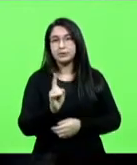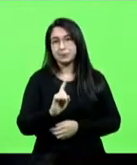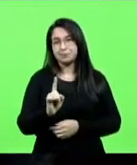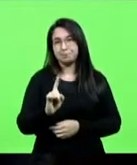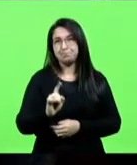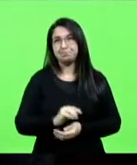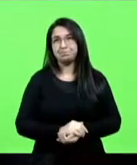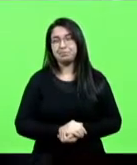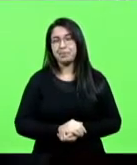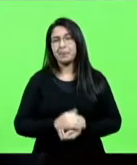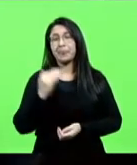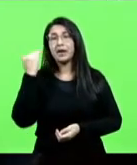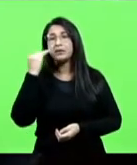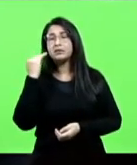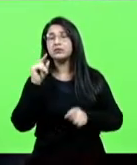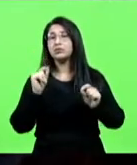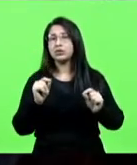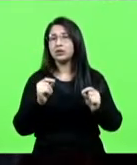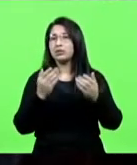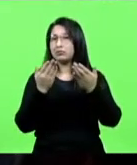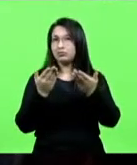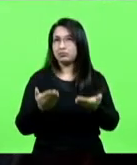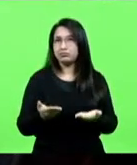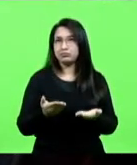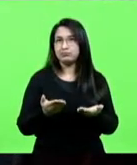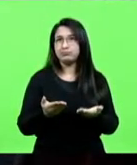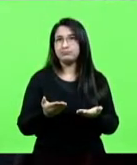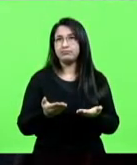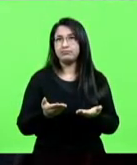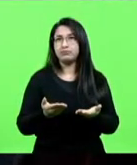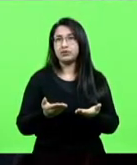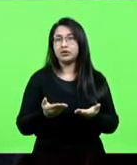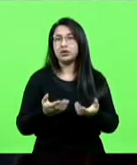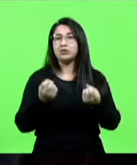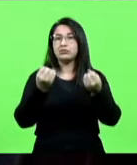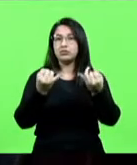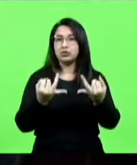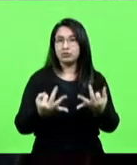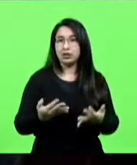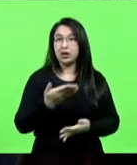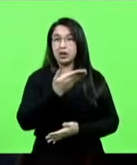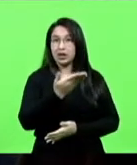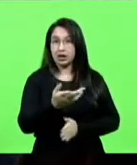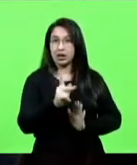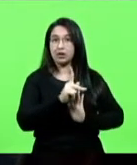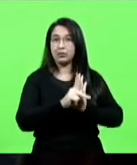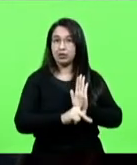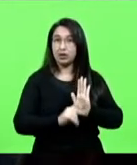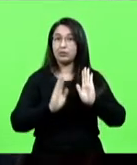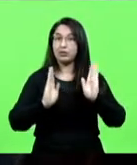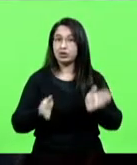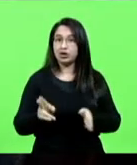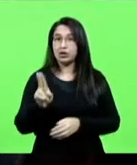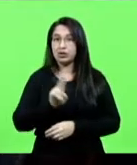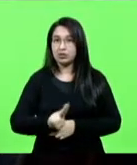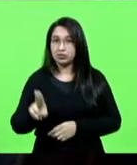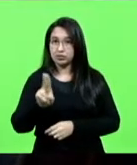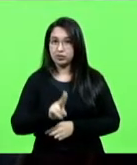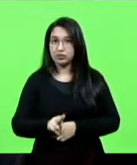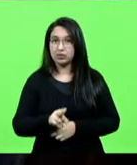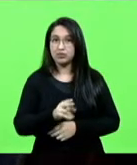Pelo que eu entendi, vossa excelência, diz que este programa agora já foi implantado pelos próprios órgãos,